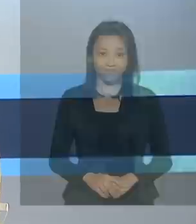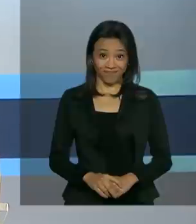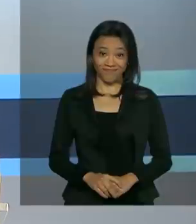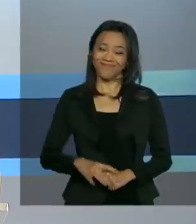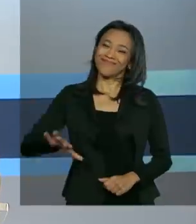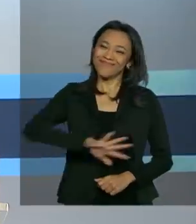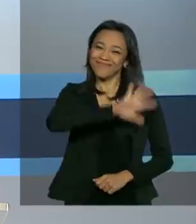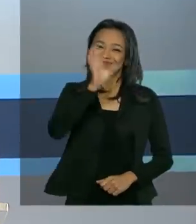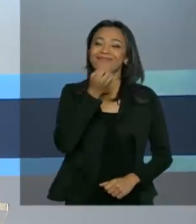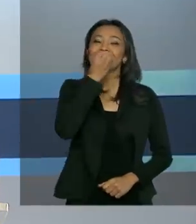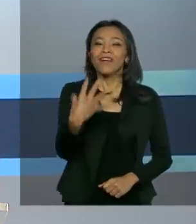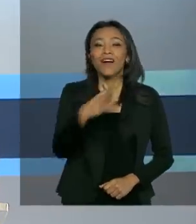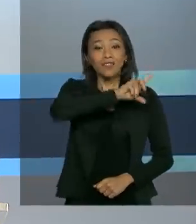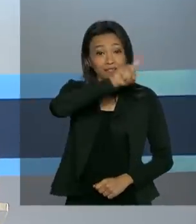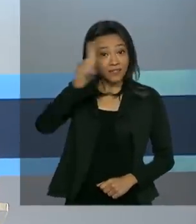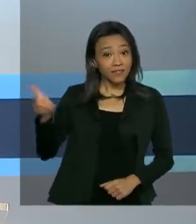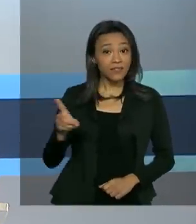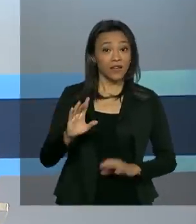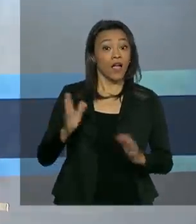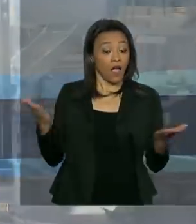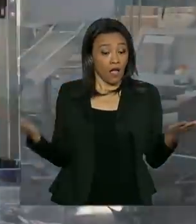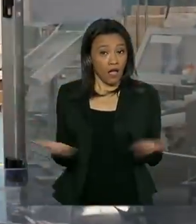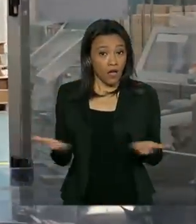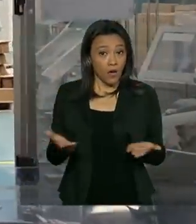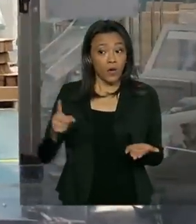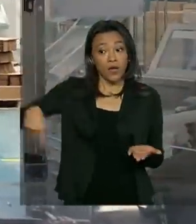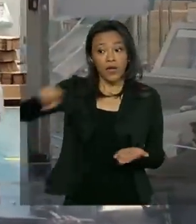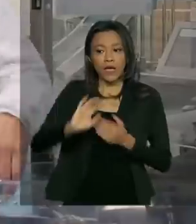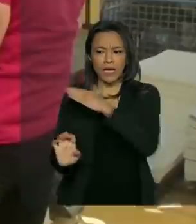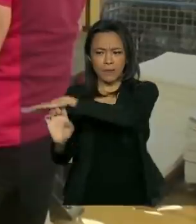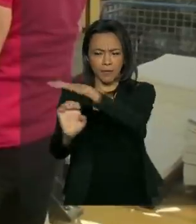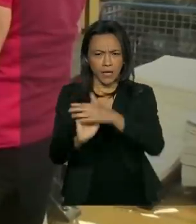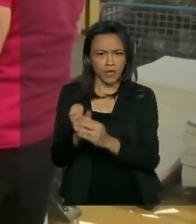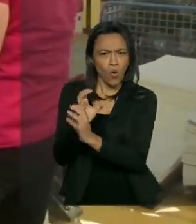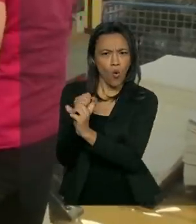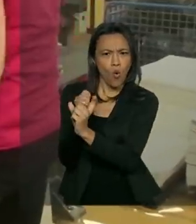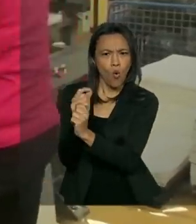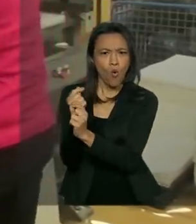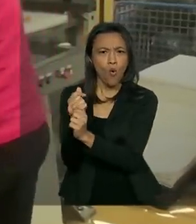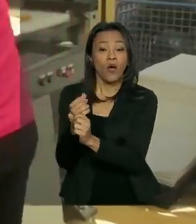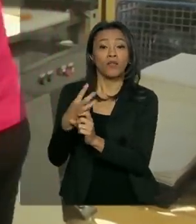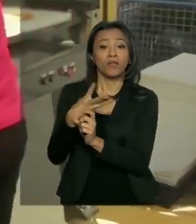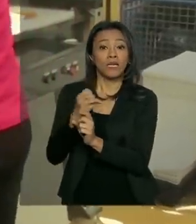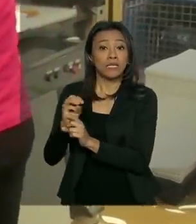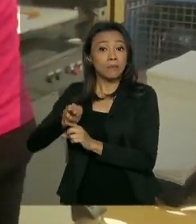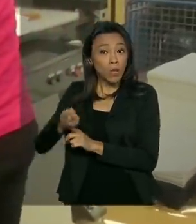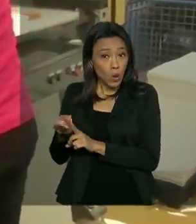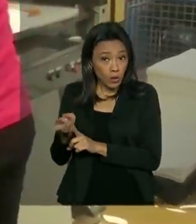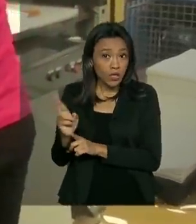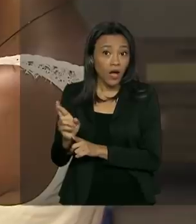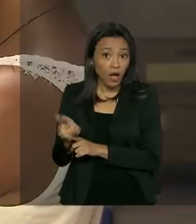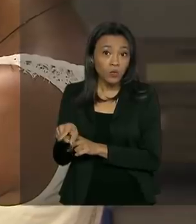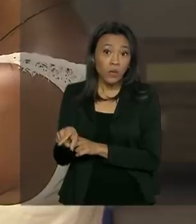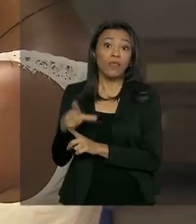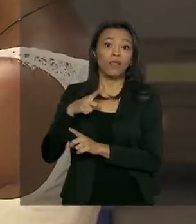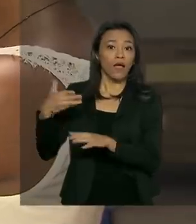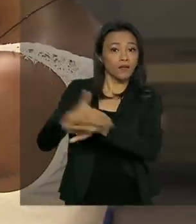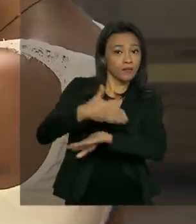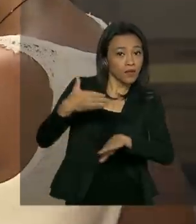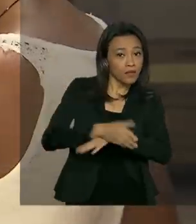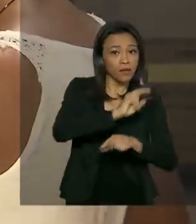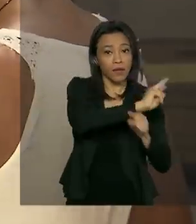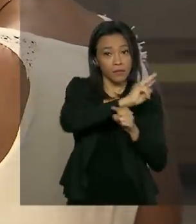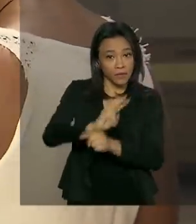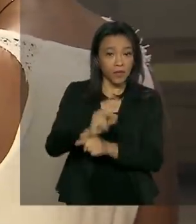Olá, bom dia. A partir de agora, empresas com faturamento de até 300 milhões de reais terão acesso a crédito